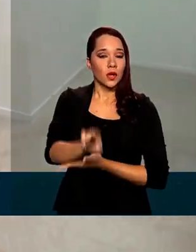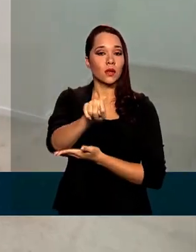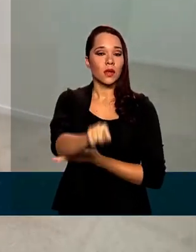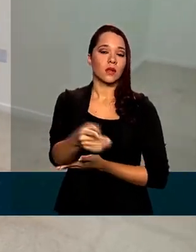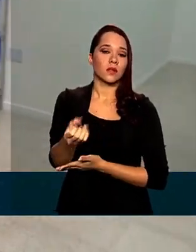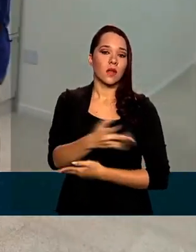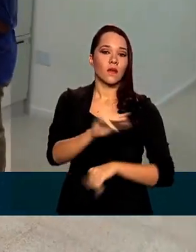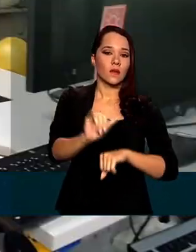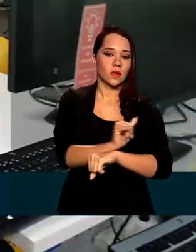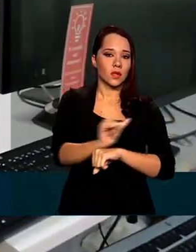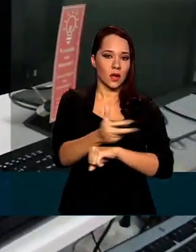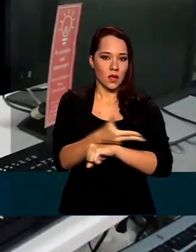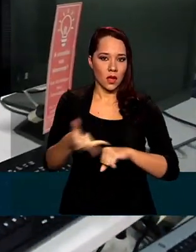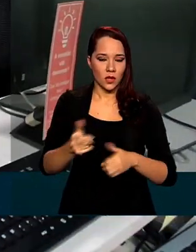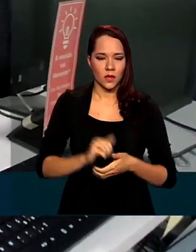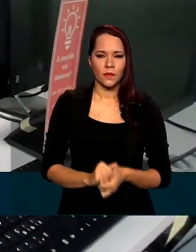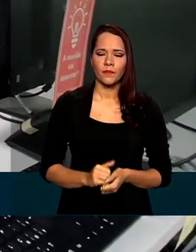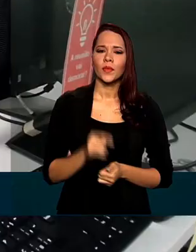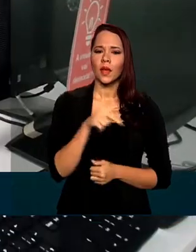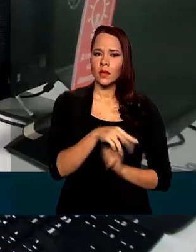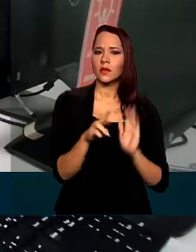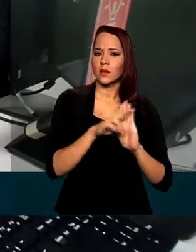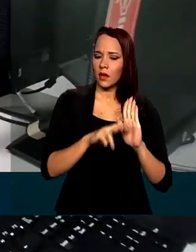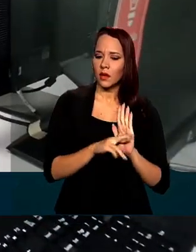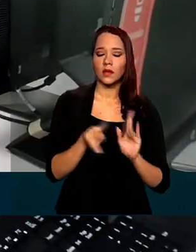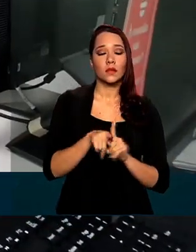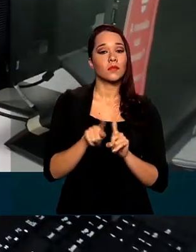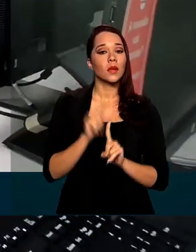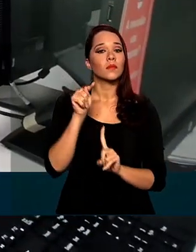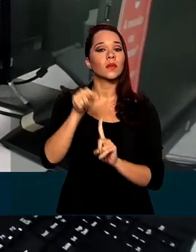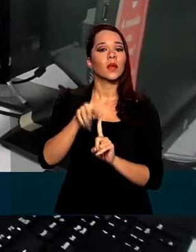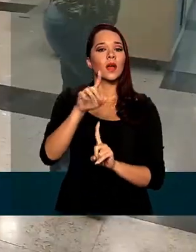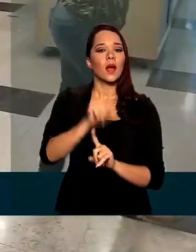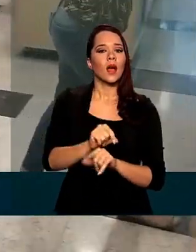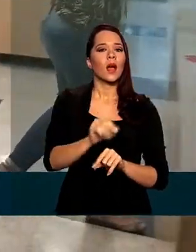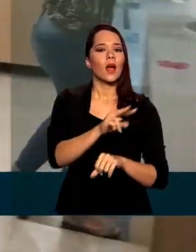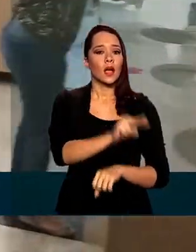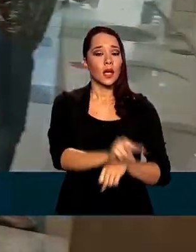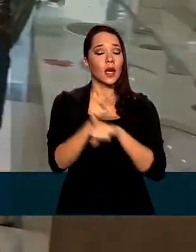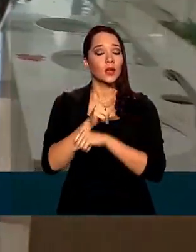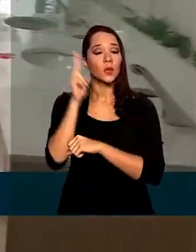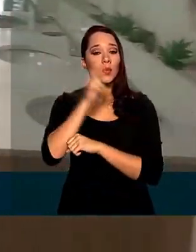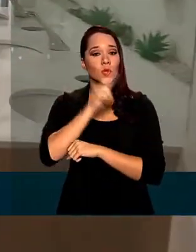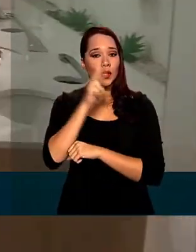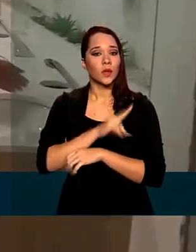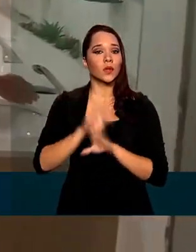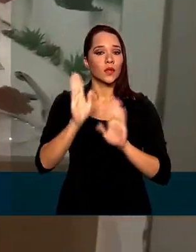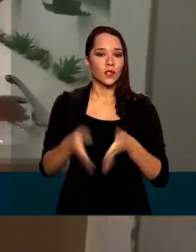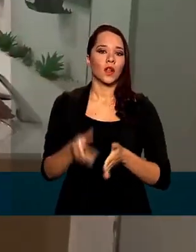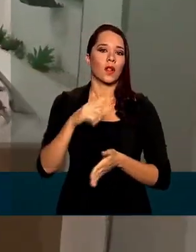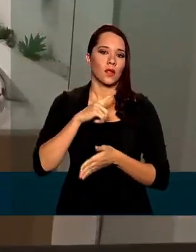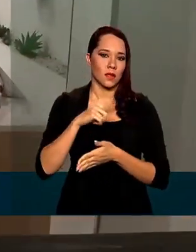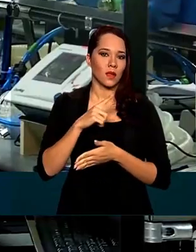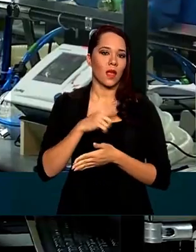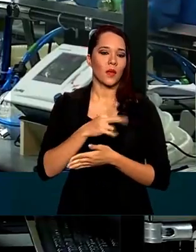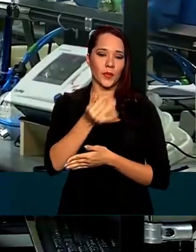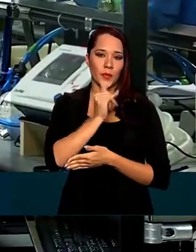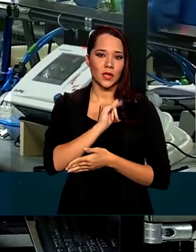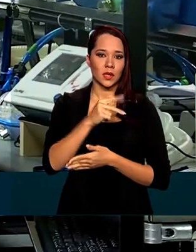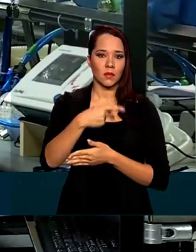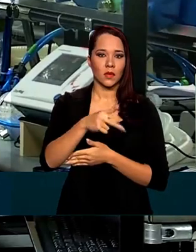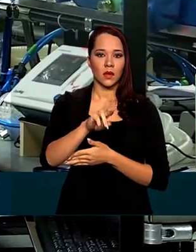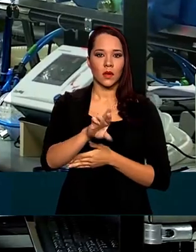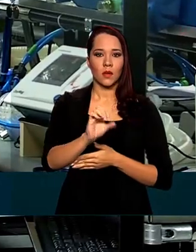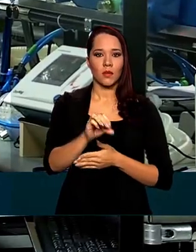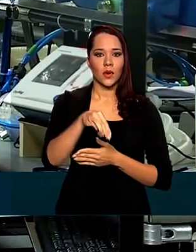operações. Essas regras também serão aplicadas às linhas de crédito emergenciais já existentes, como a do